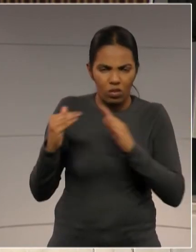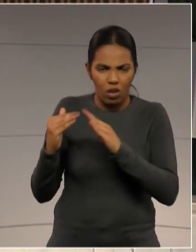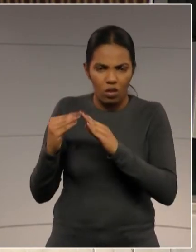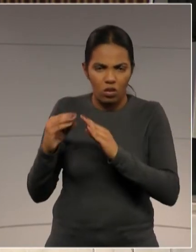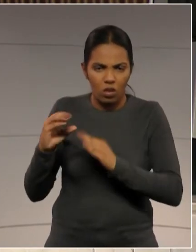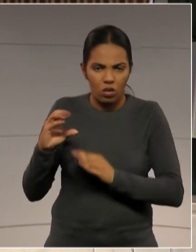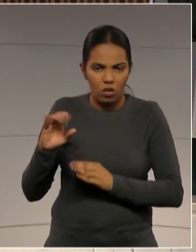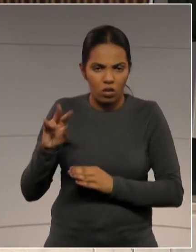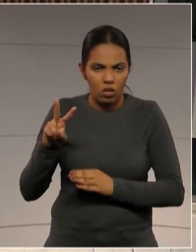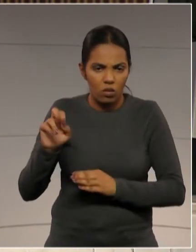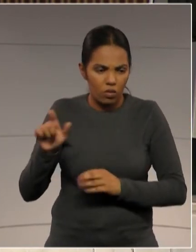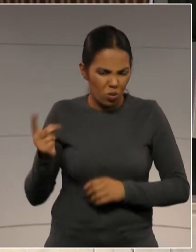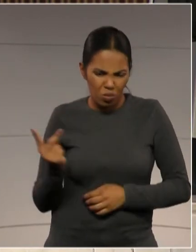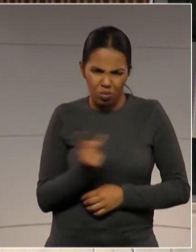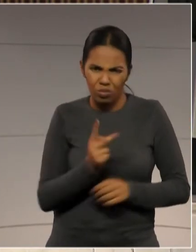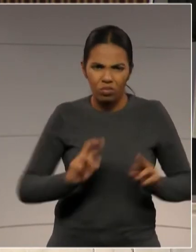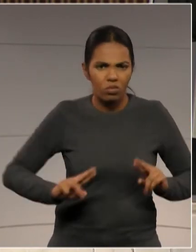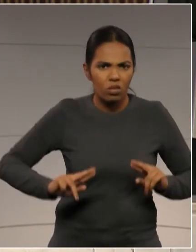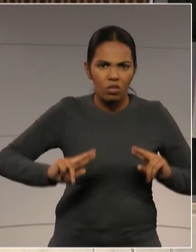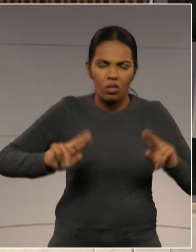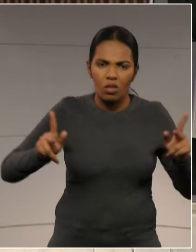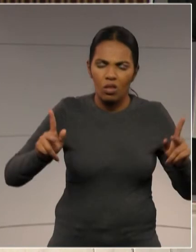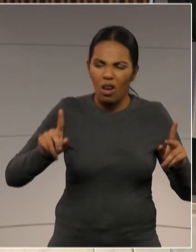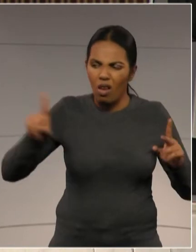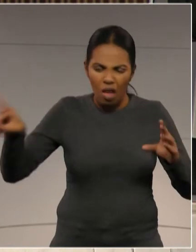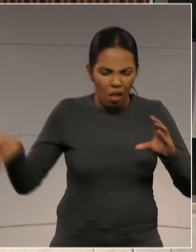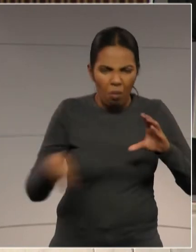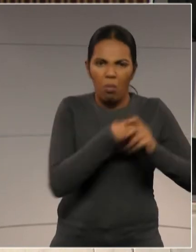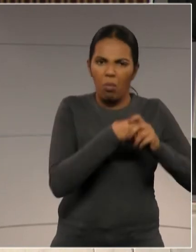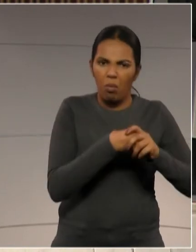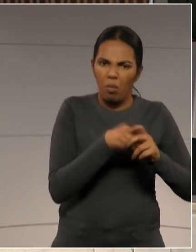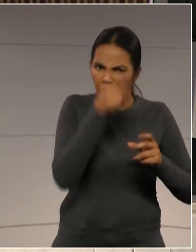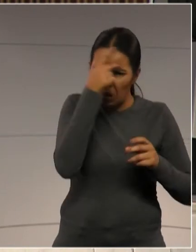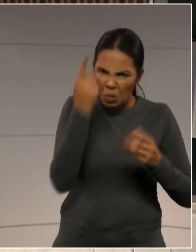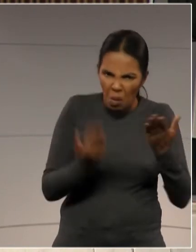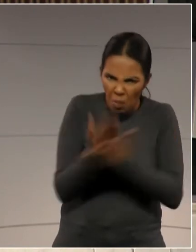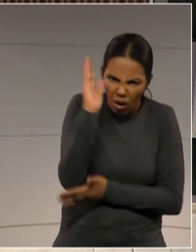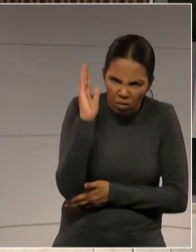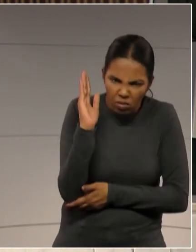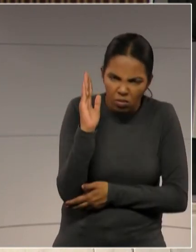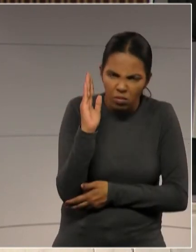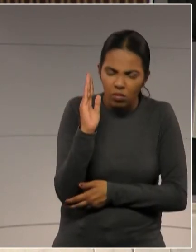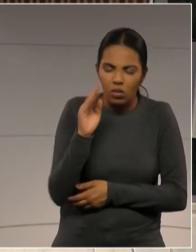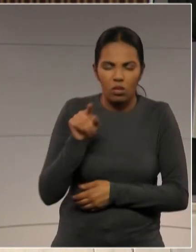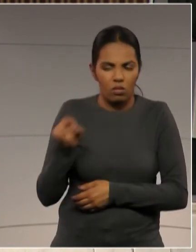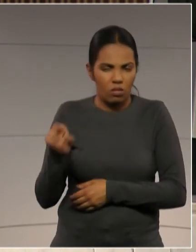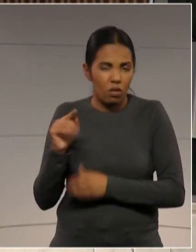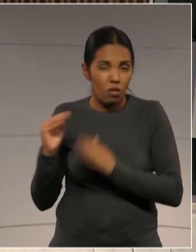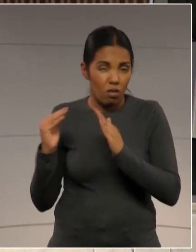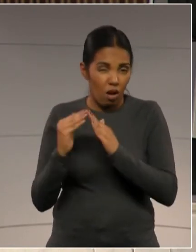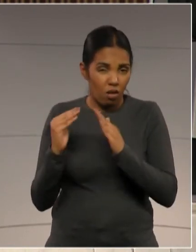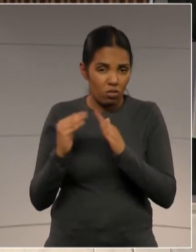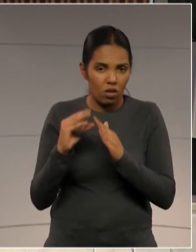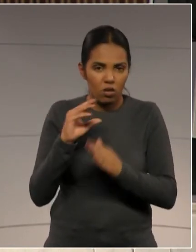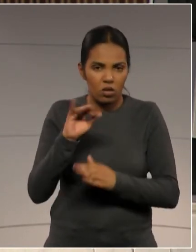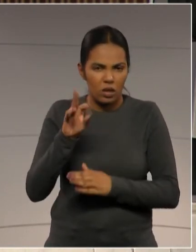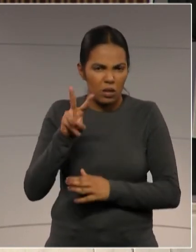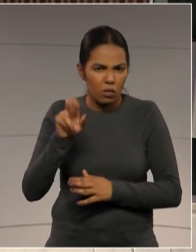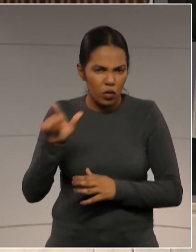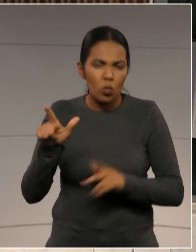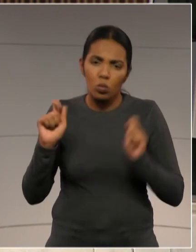que a Casa Civil poderia mandar esse projeto para cá e seria aprovado? Alguém tem dúvida? Se a Casa Civil mandasse para cá um projeto